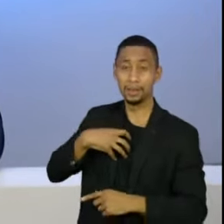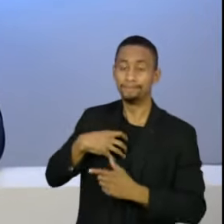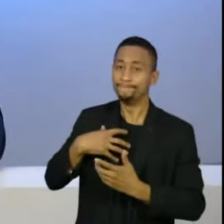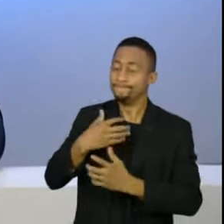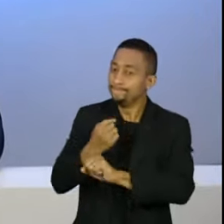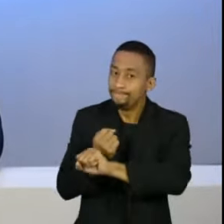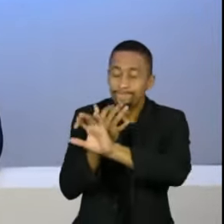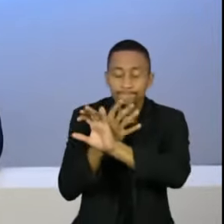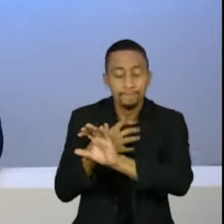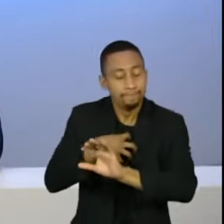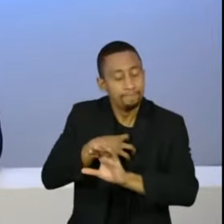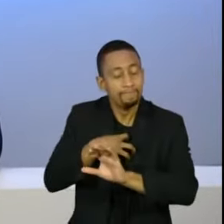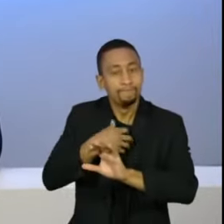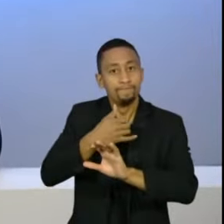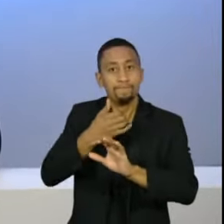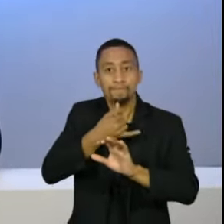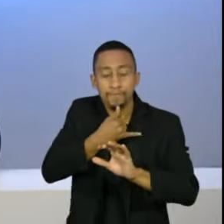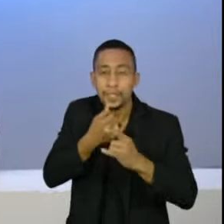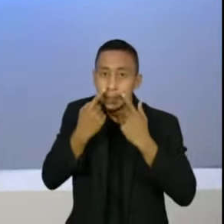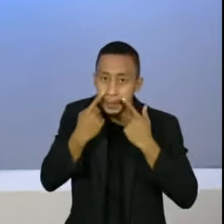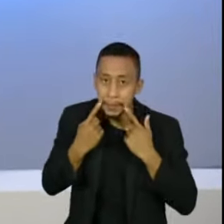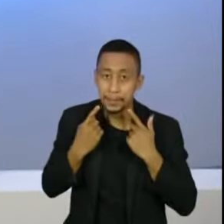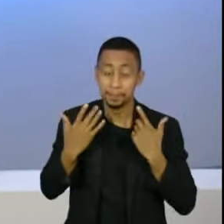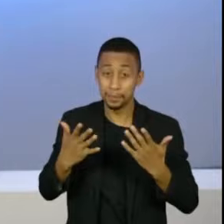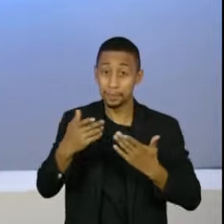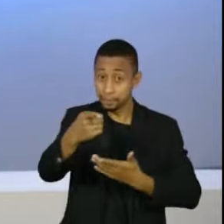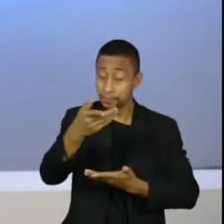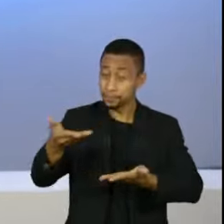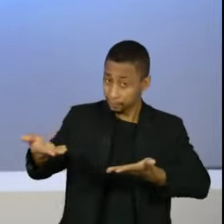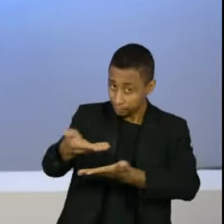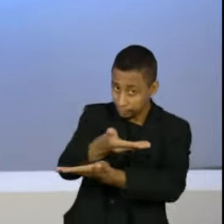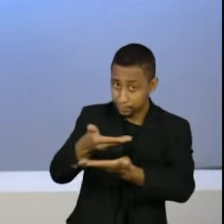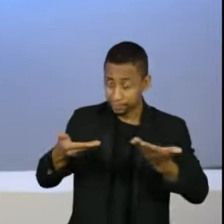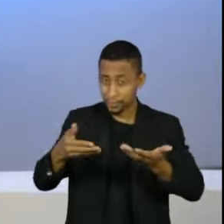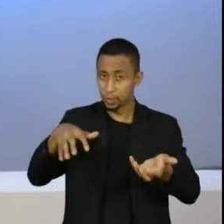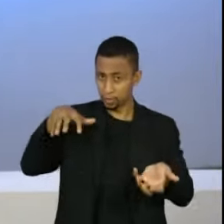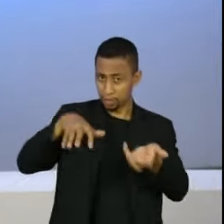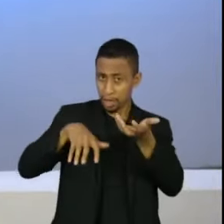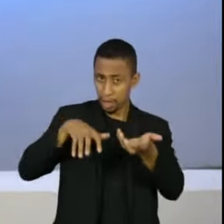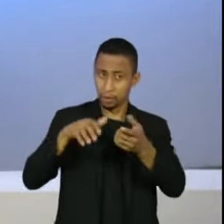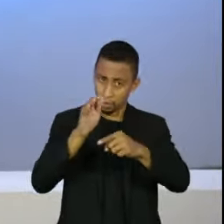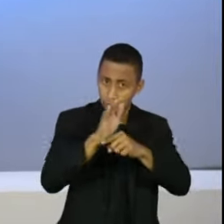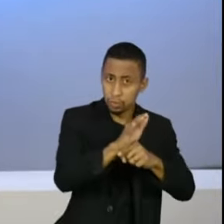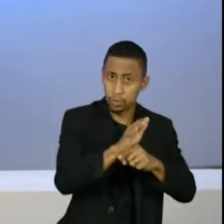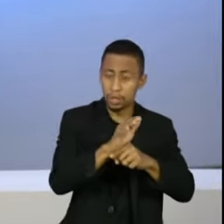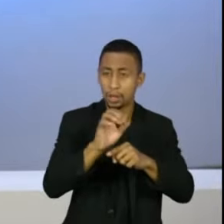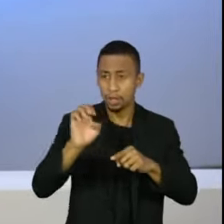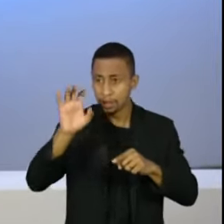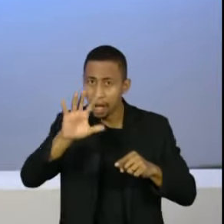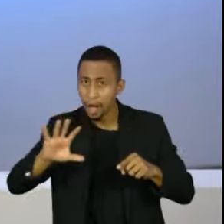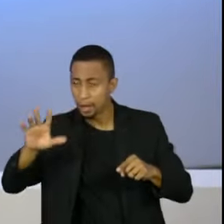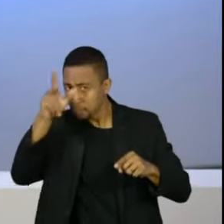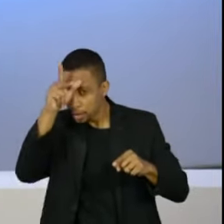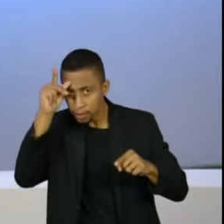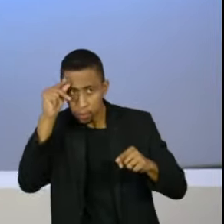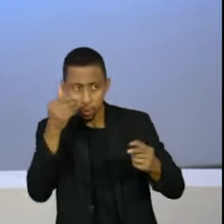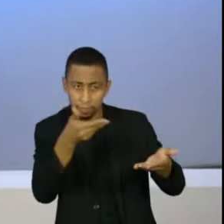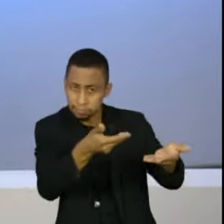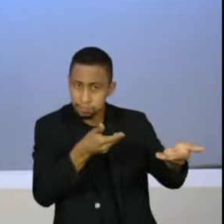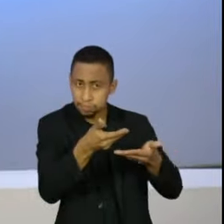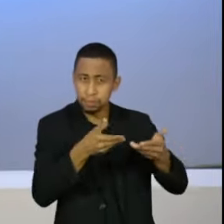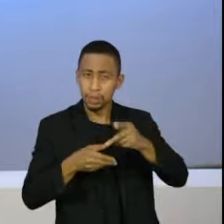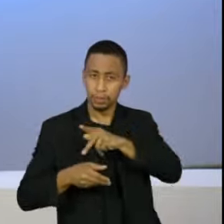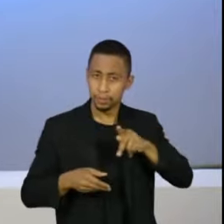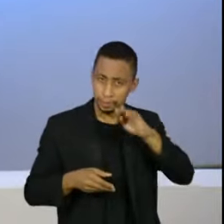Senado em fazer essa intermediação entre governos e governo federal. Se os governadores estão nessa posição, o senhor